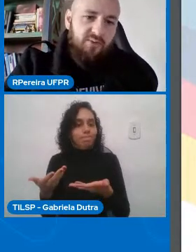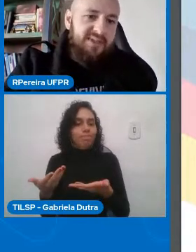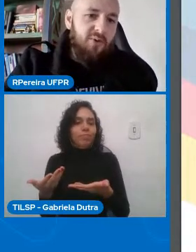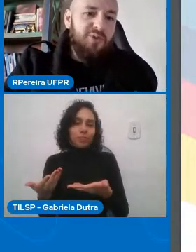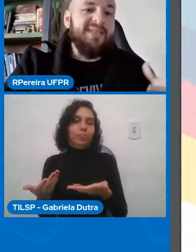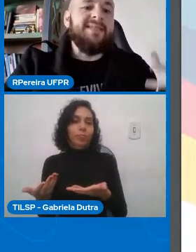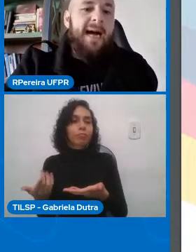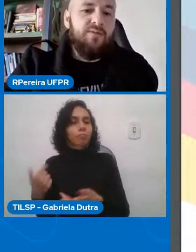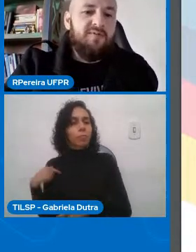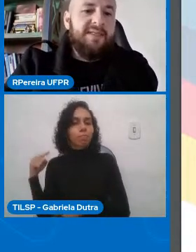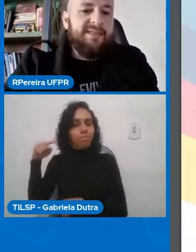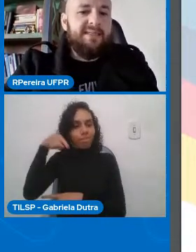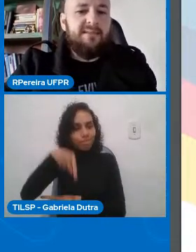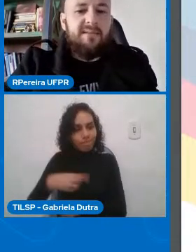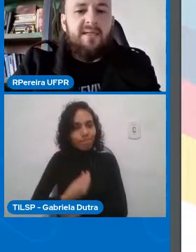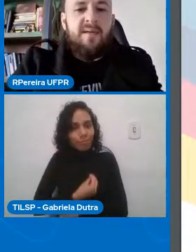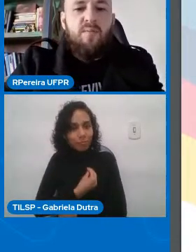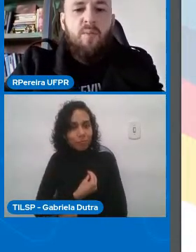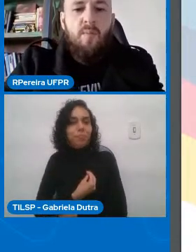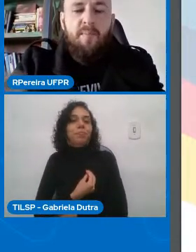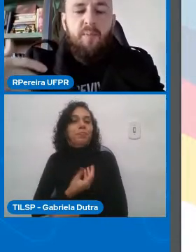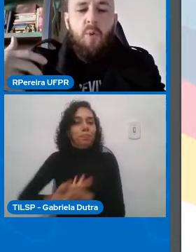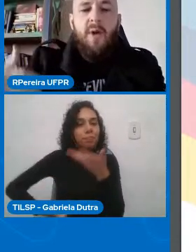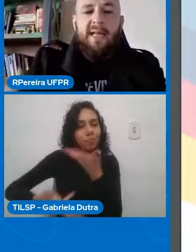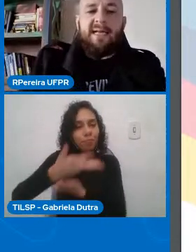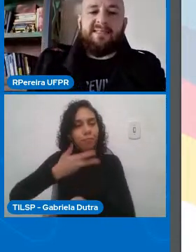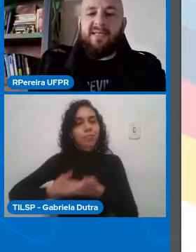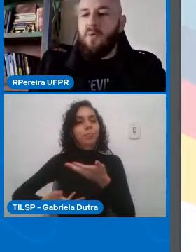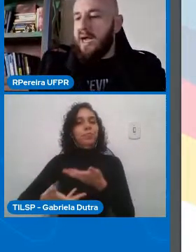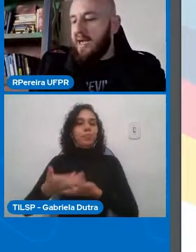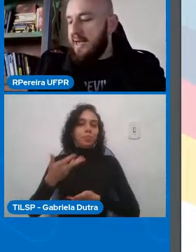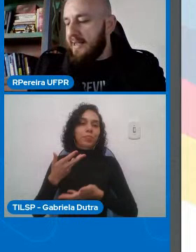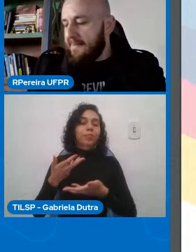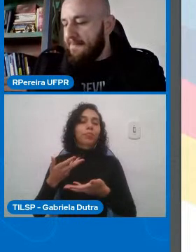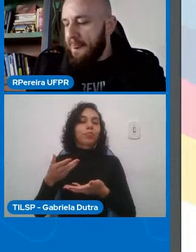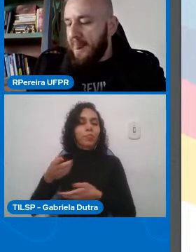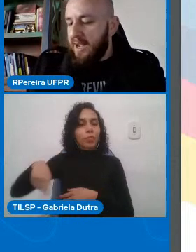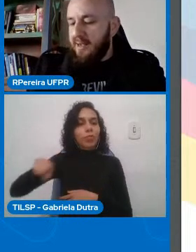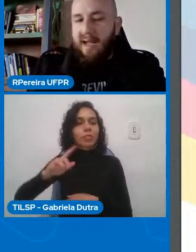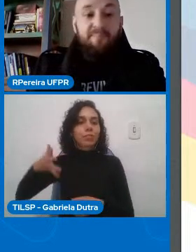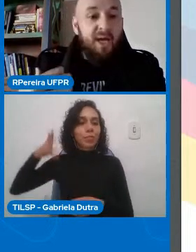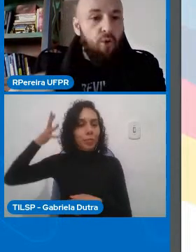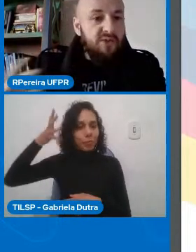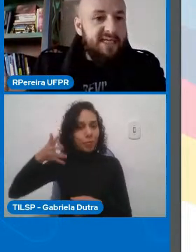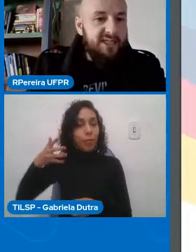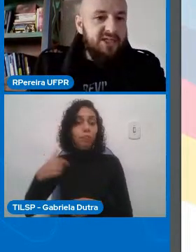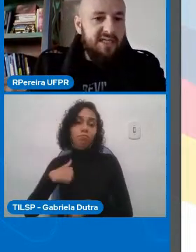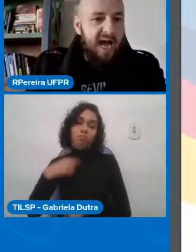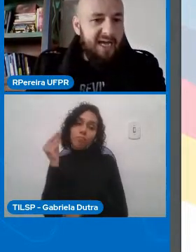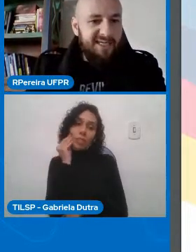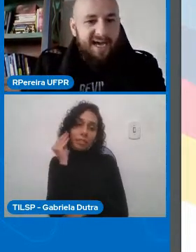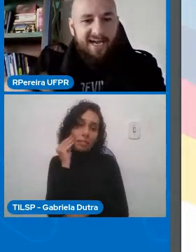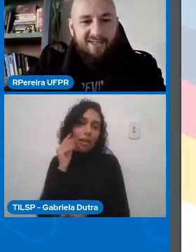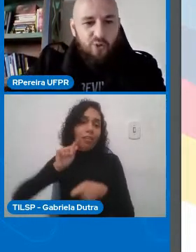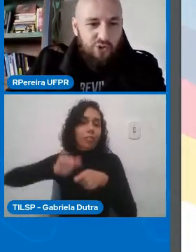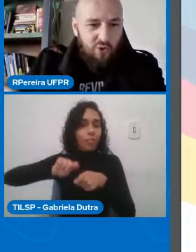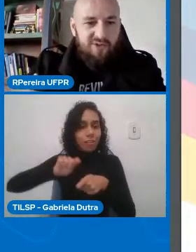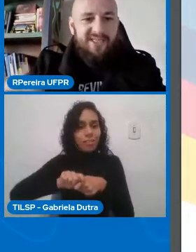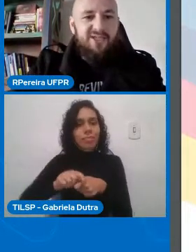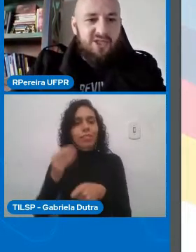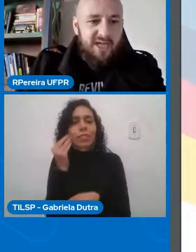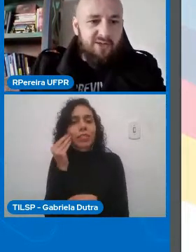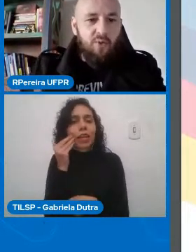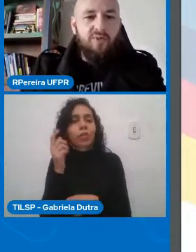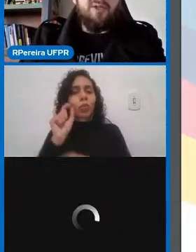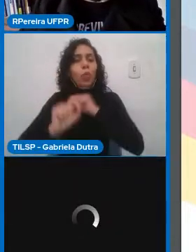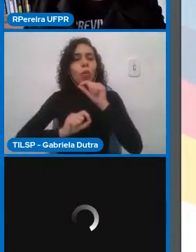tenho feito ou tentado fazer com relação a a me conscientizar e a nos